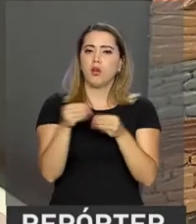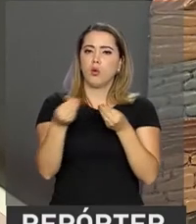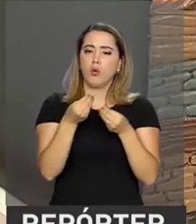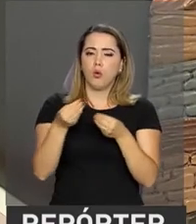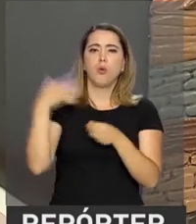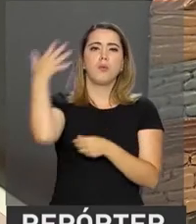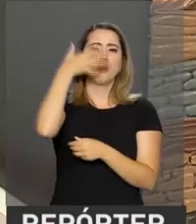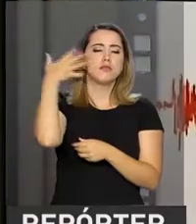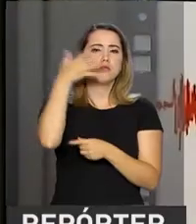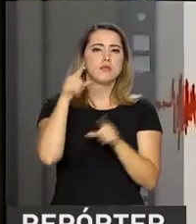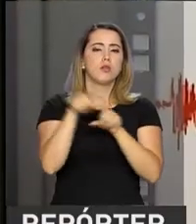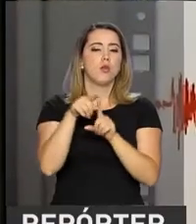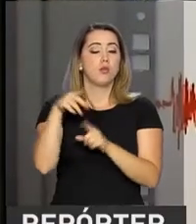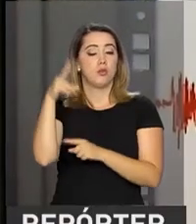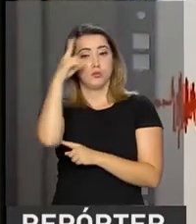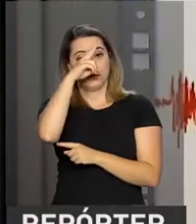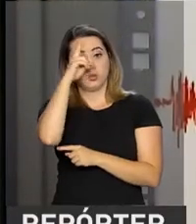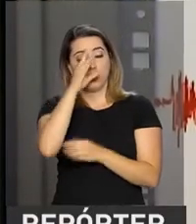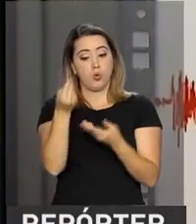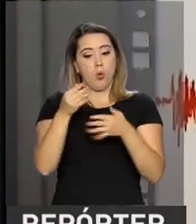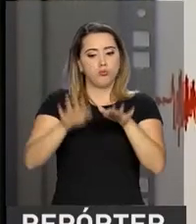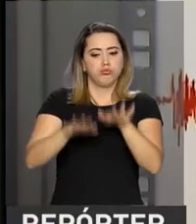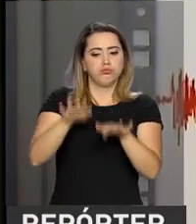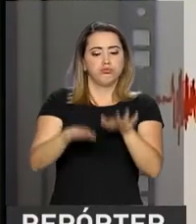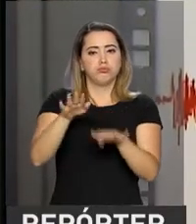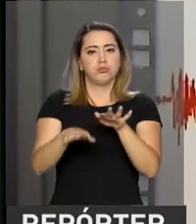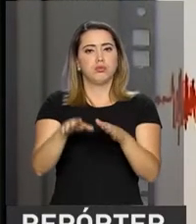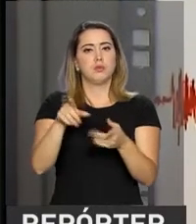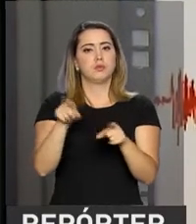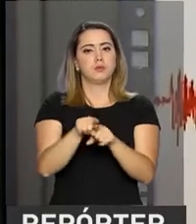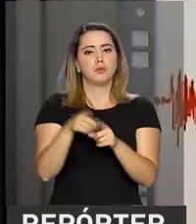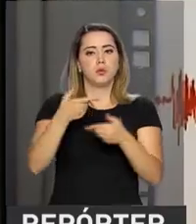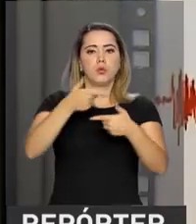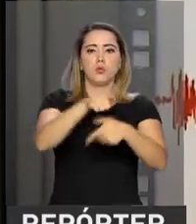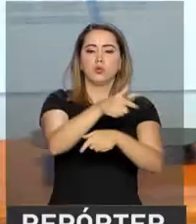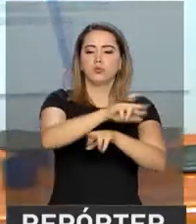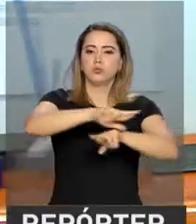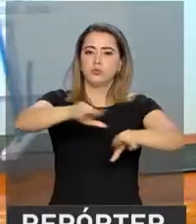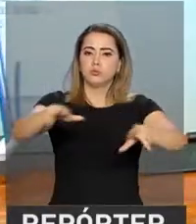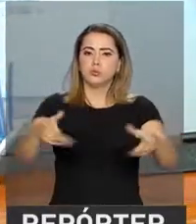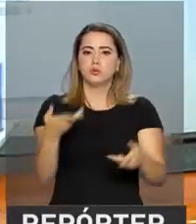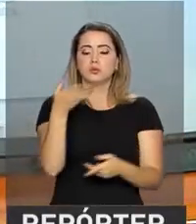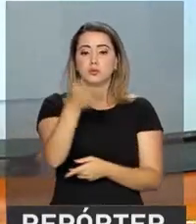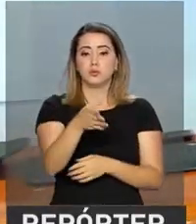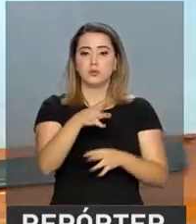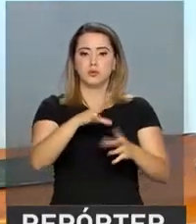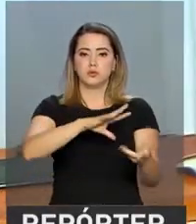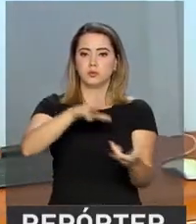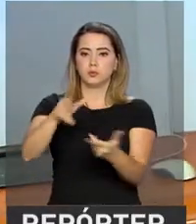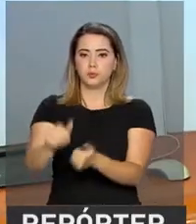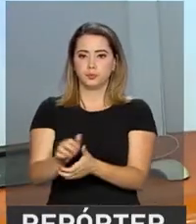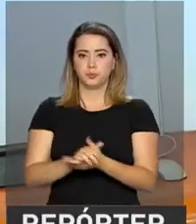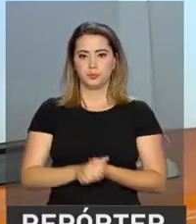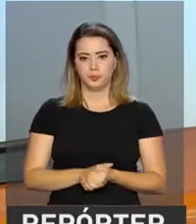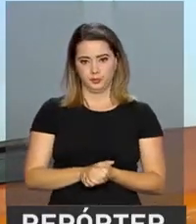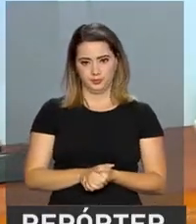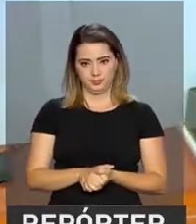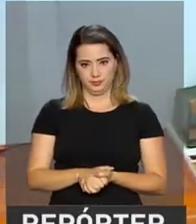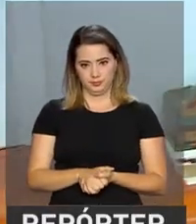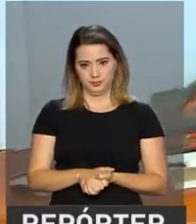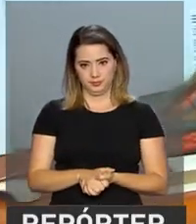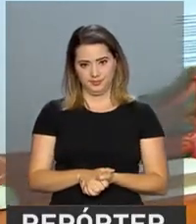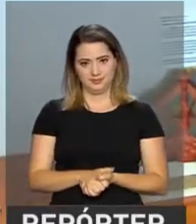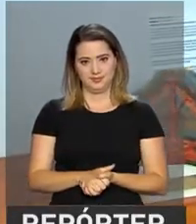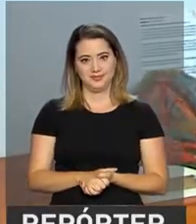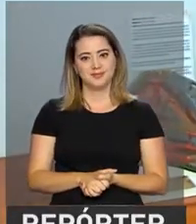são registrados os terremotos e outros movimentos na Terra. Depois a gente vai para esta parte aqui, que